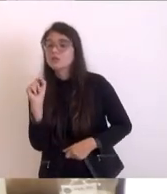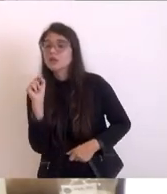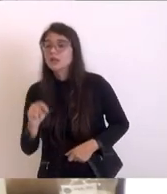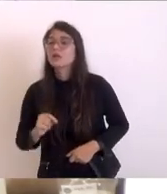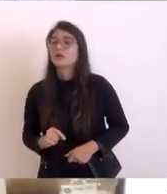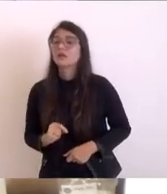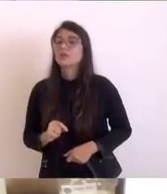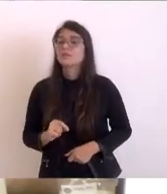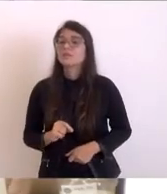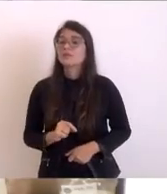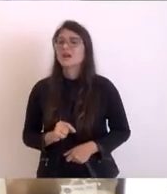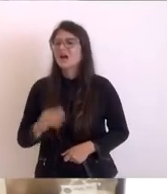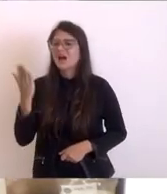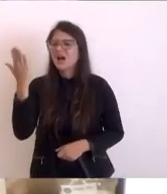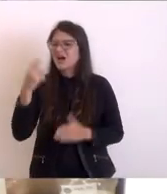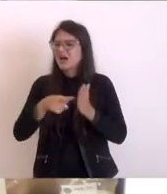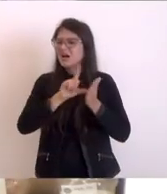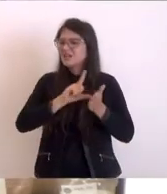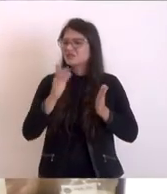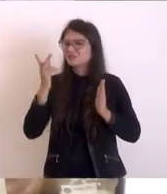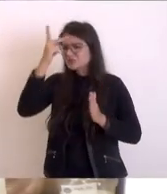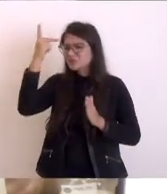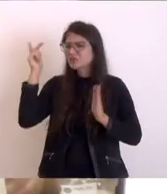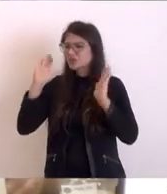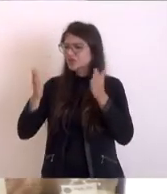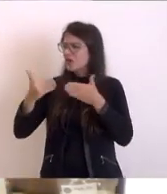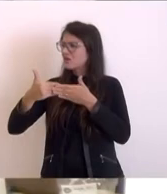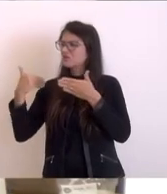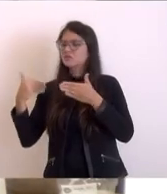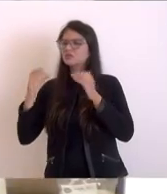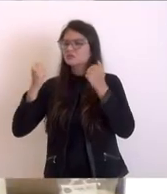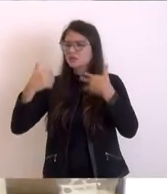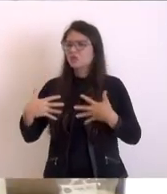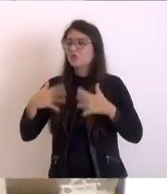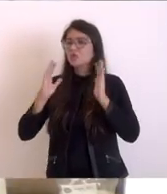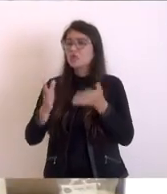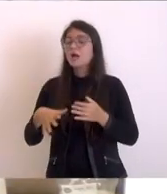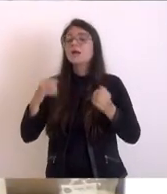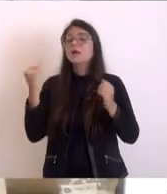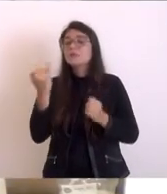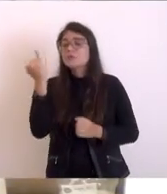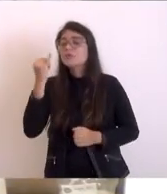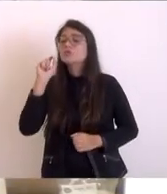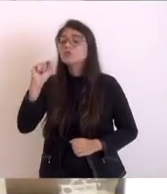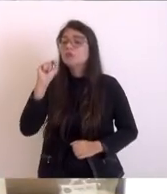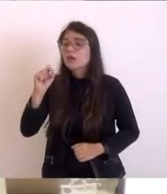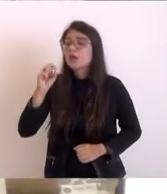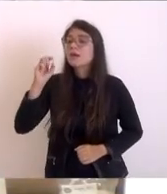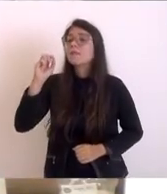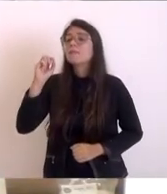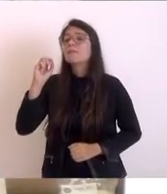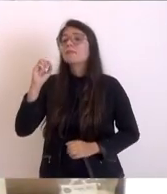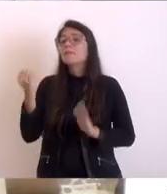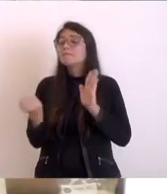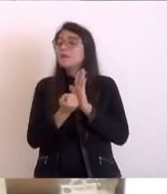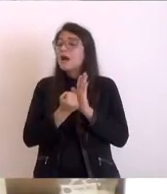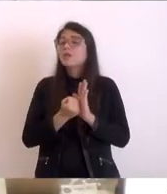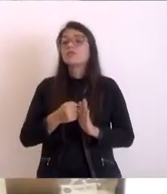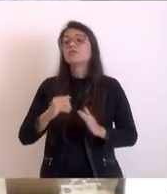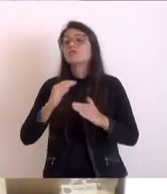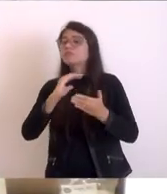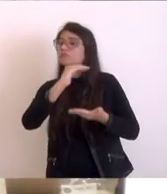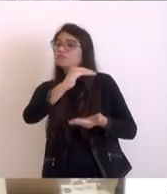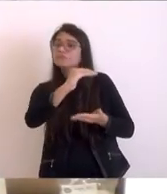que me precedeu a importância objetiva do marco, presidente André, que o Fundo Soberano representa